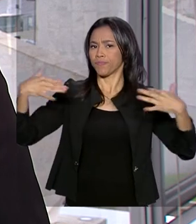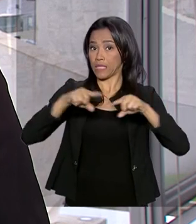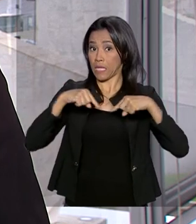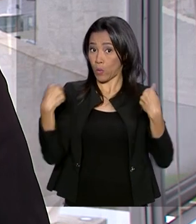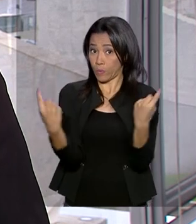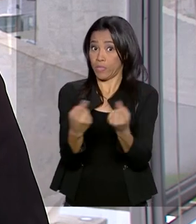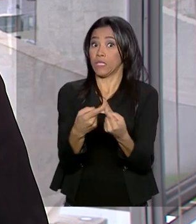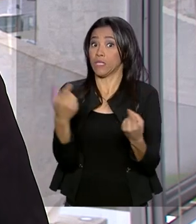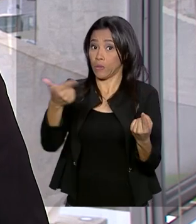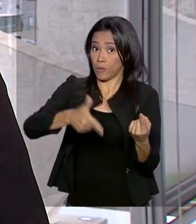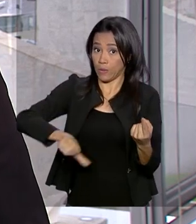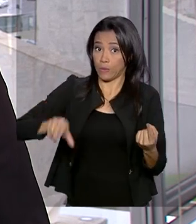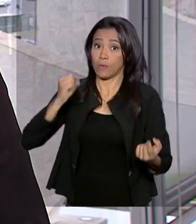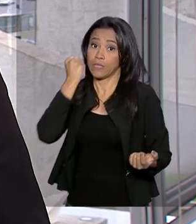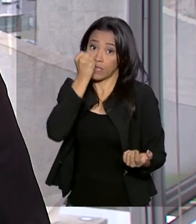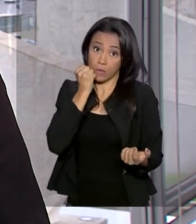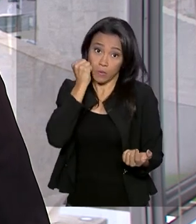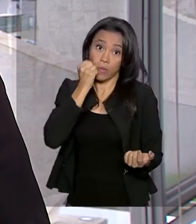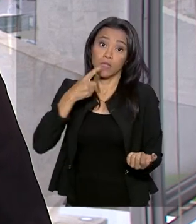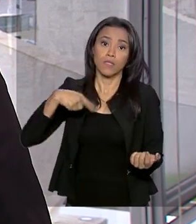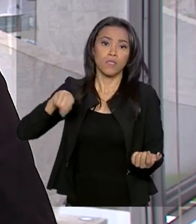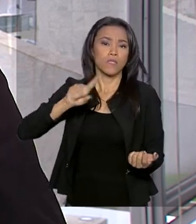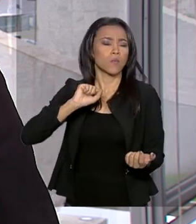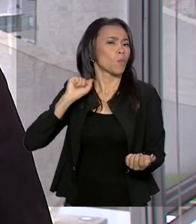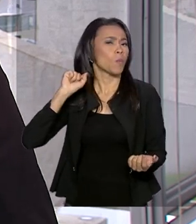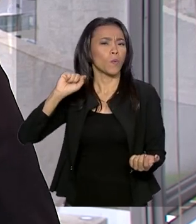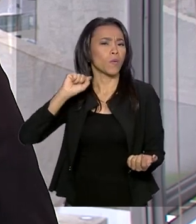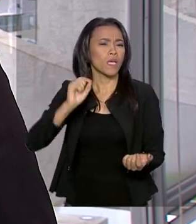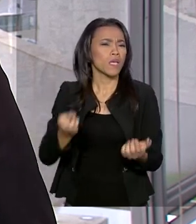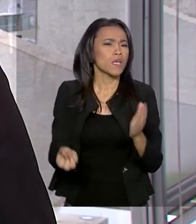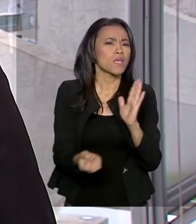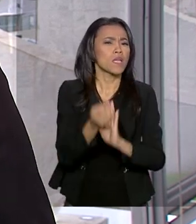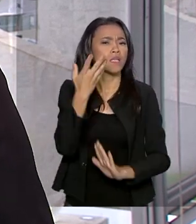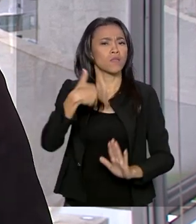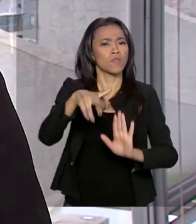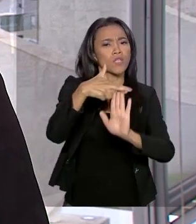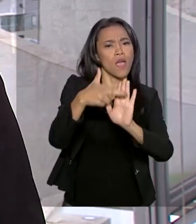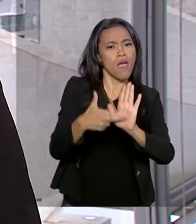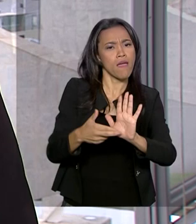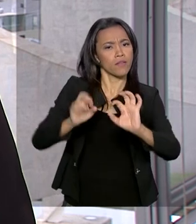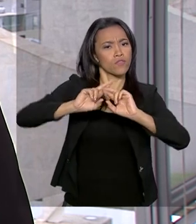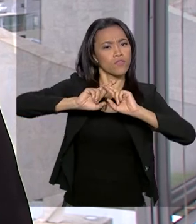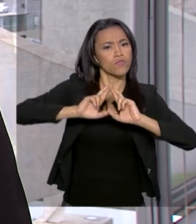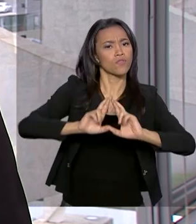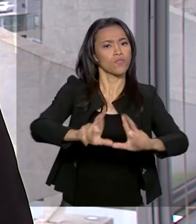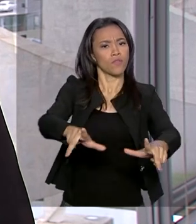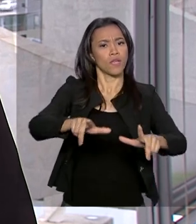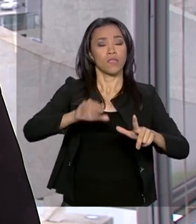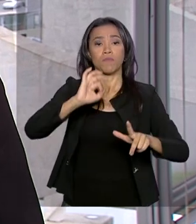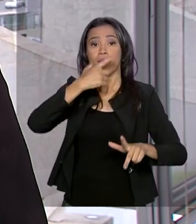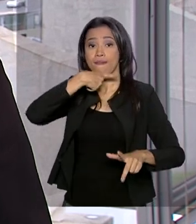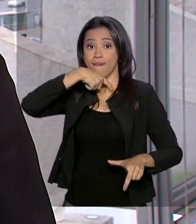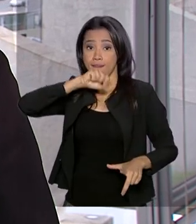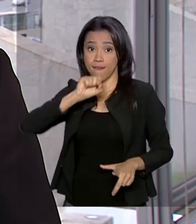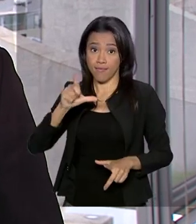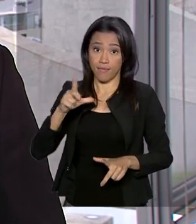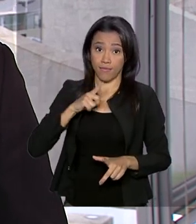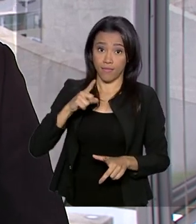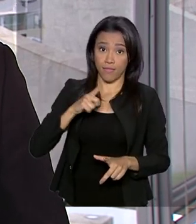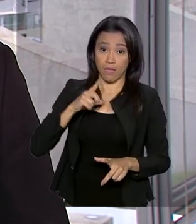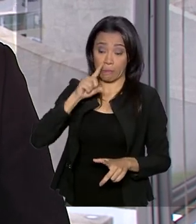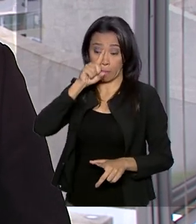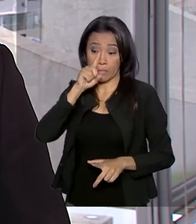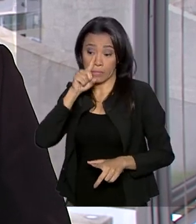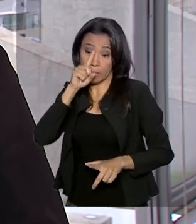aí trata da criação de regras diferenciadas para trabalhadores expostos a agentes nocivos,